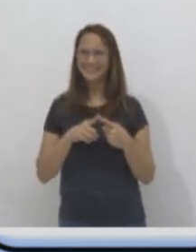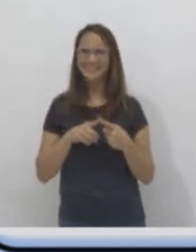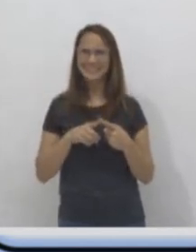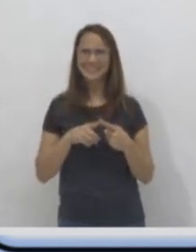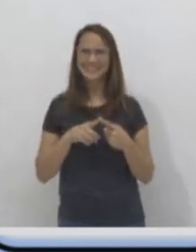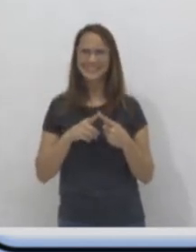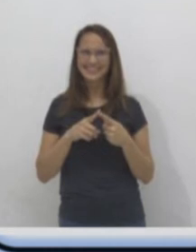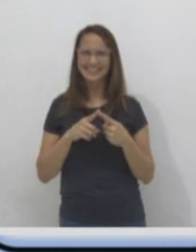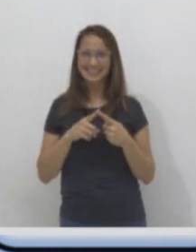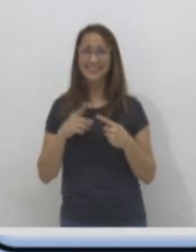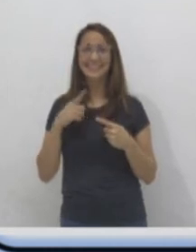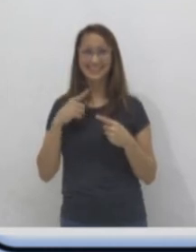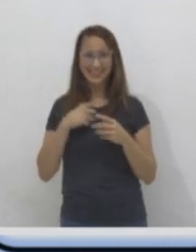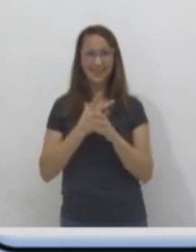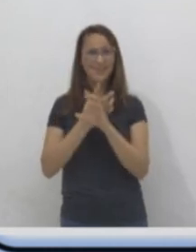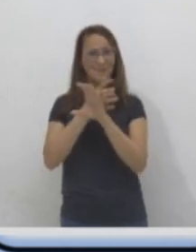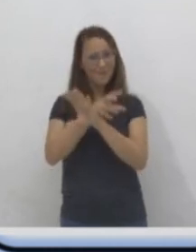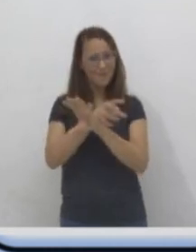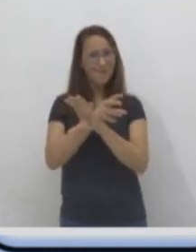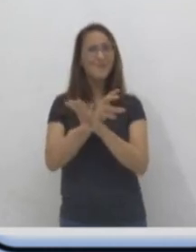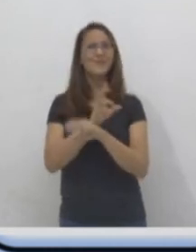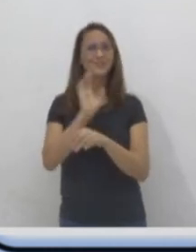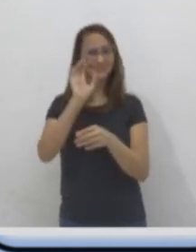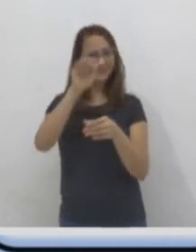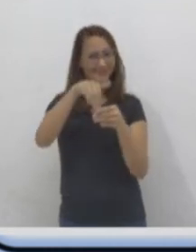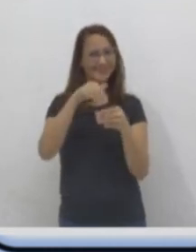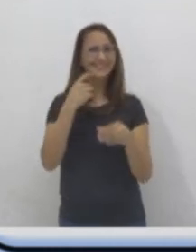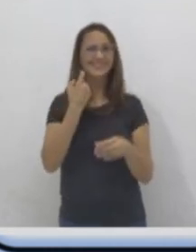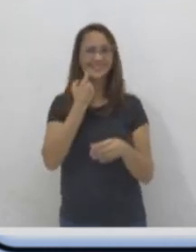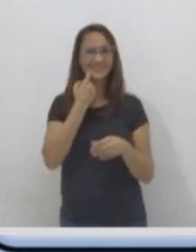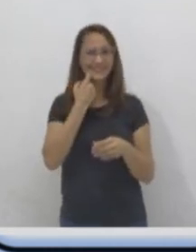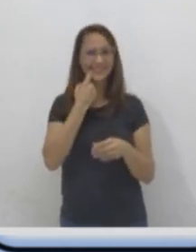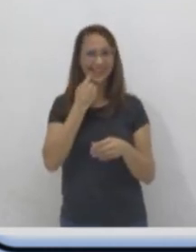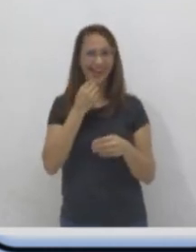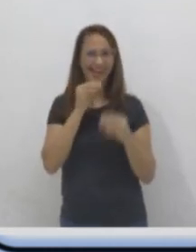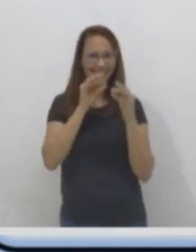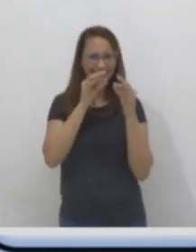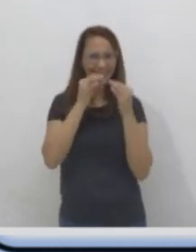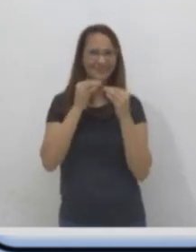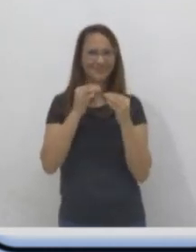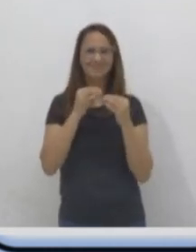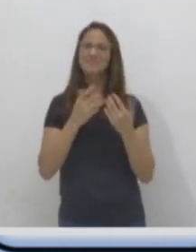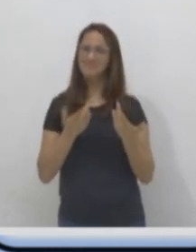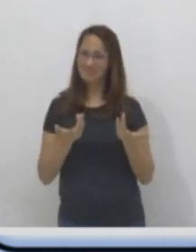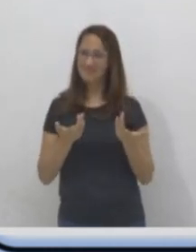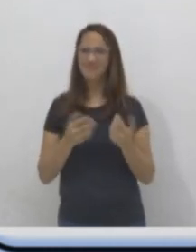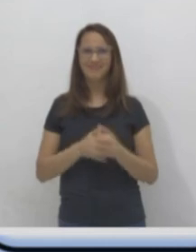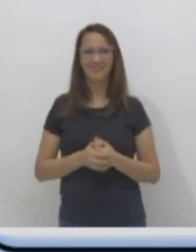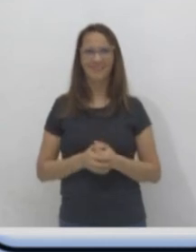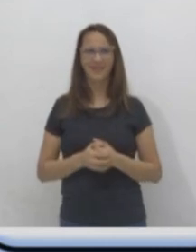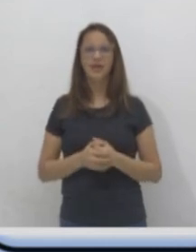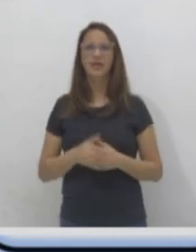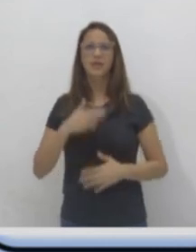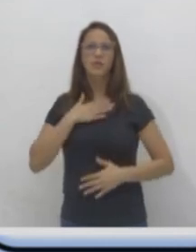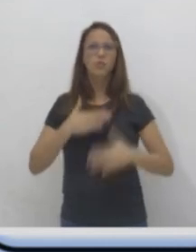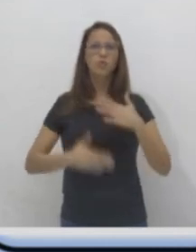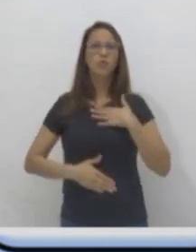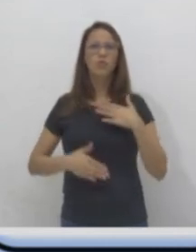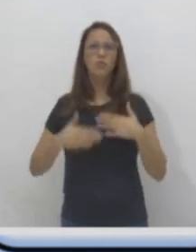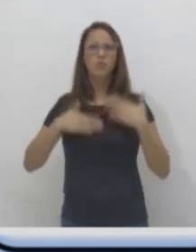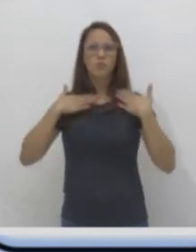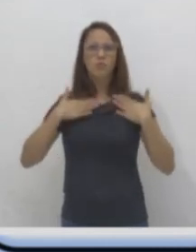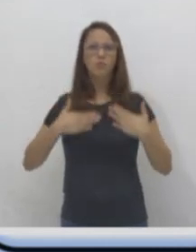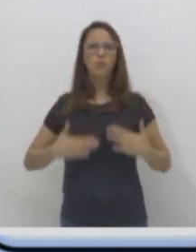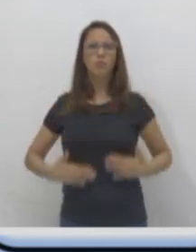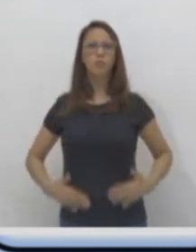de espinha dentro, são os ossinhos do peixe. As espinhas são os ossinhos, legal? Ele tem o corpo coberto de quê? De penas, de